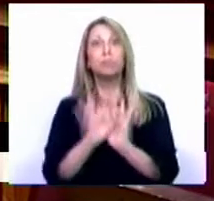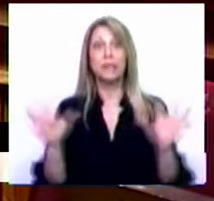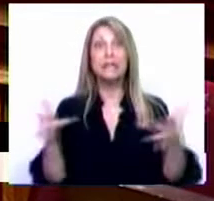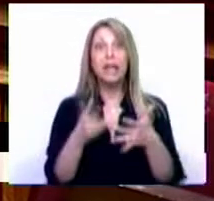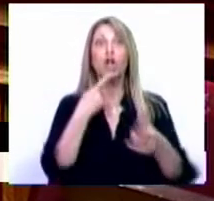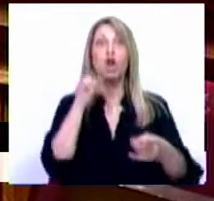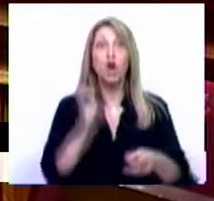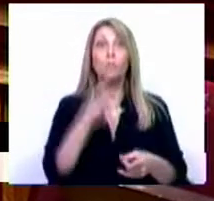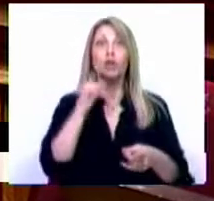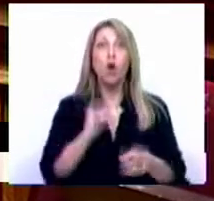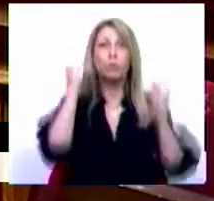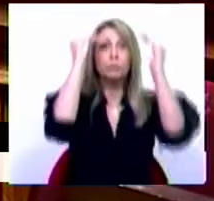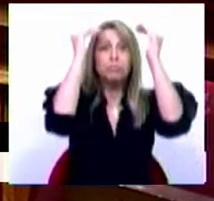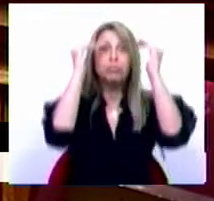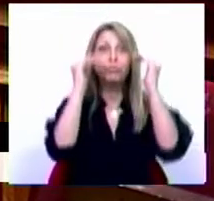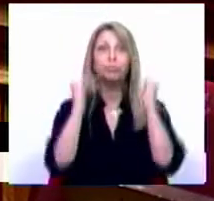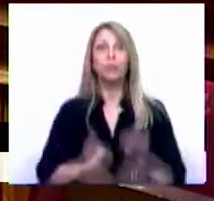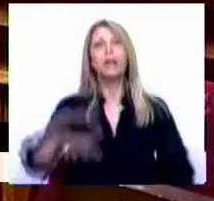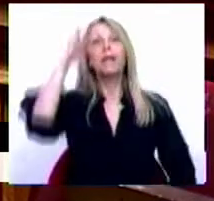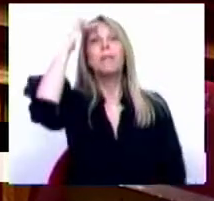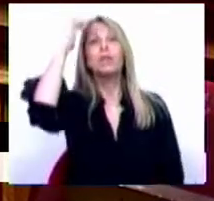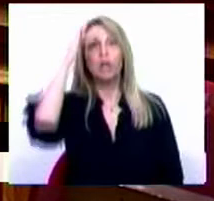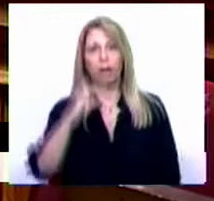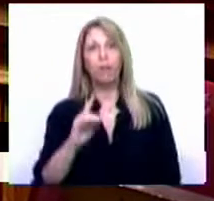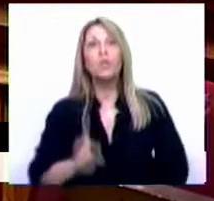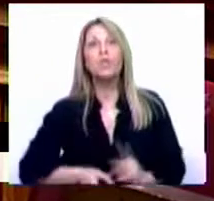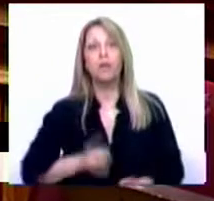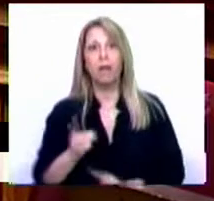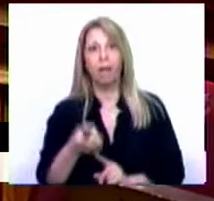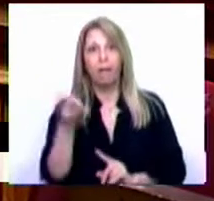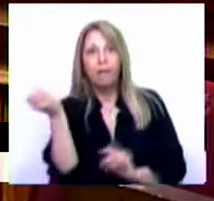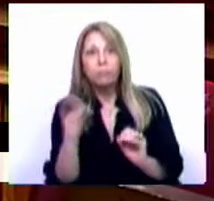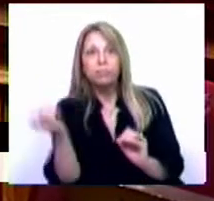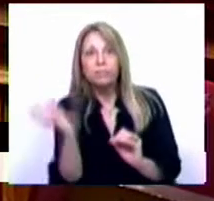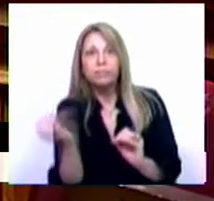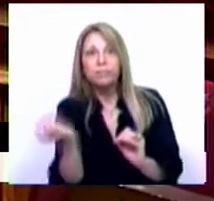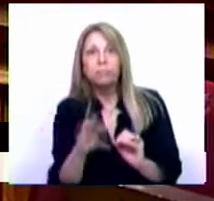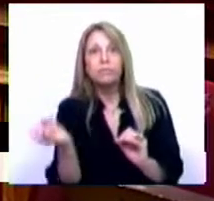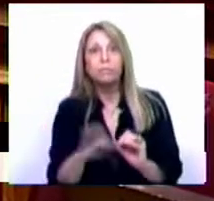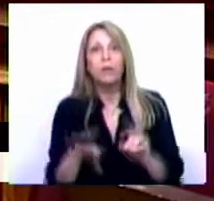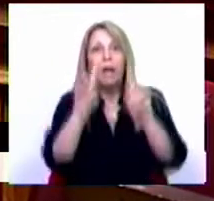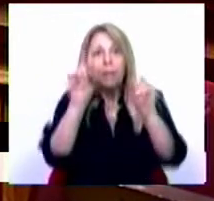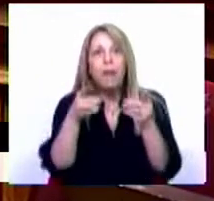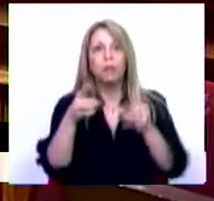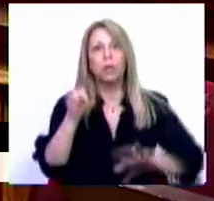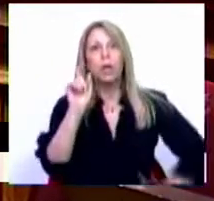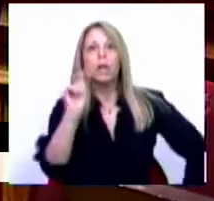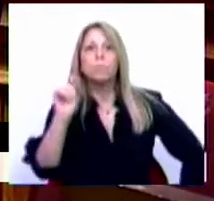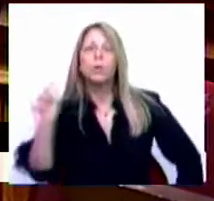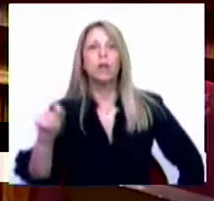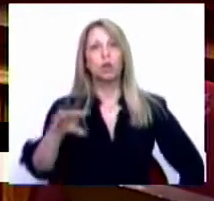nomes e nomes e nomes, mas imagina o que seria depositarmos, entre parênteses, três pontinhos, o Sr.